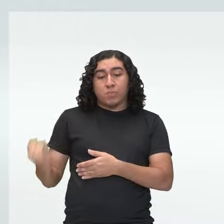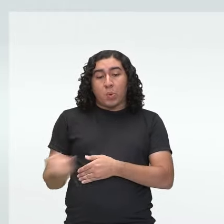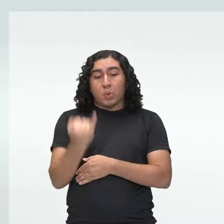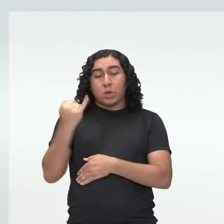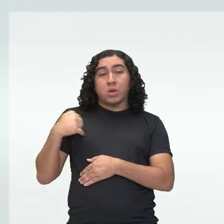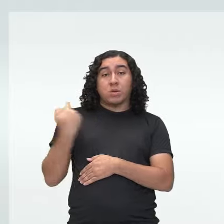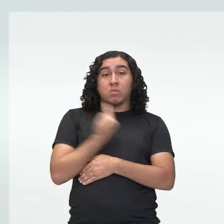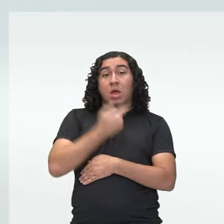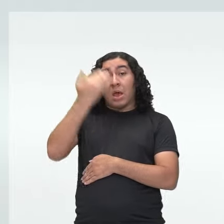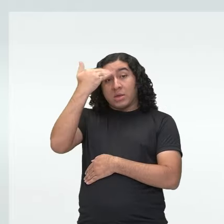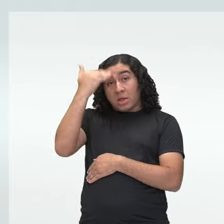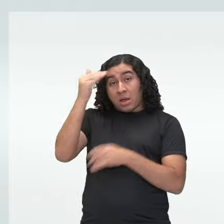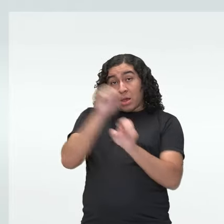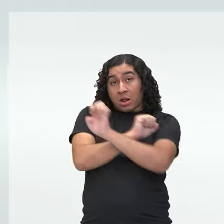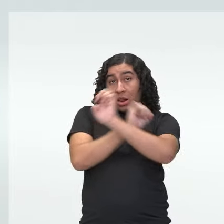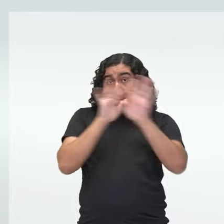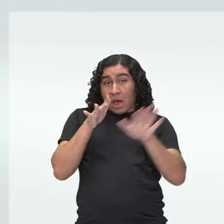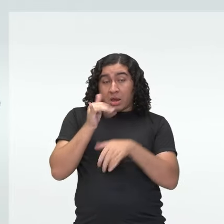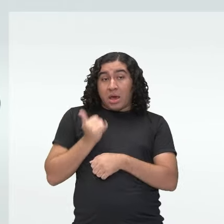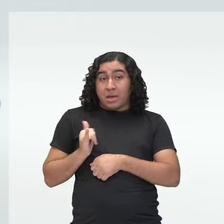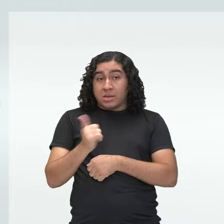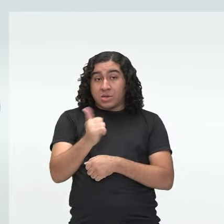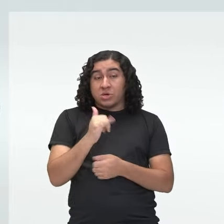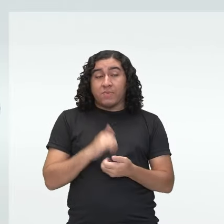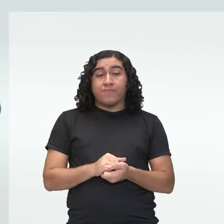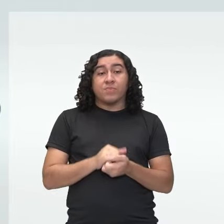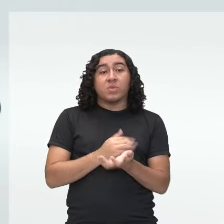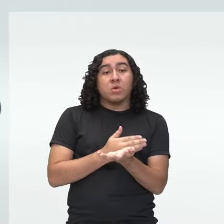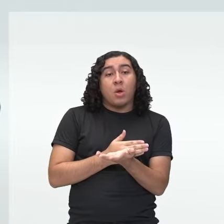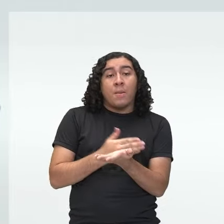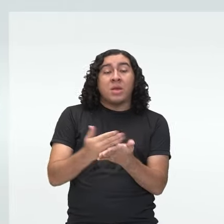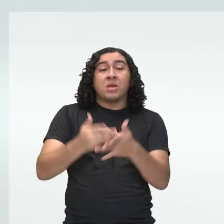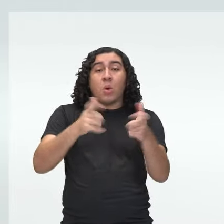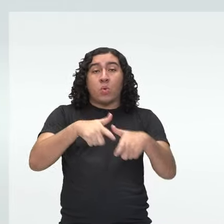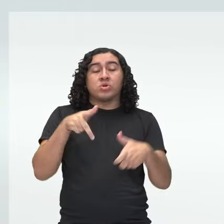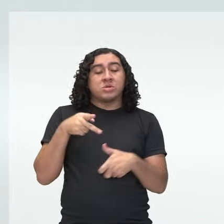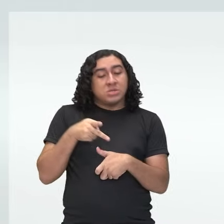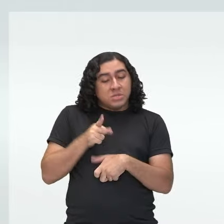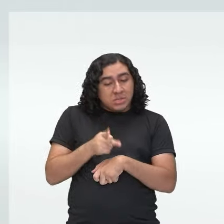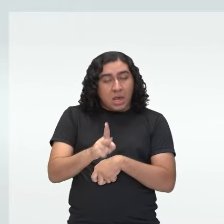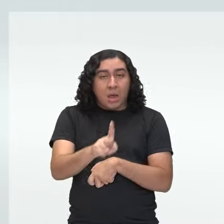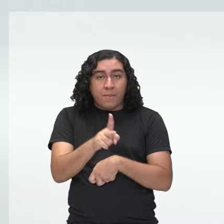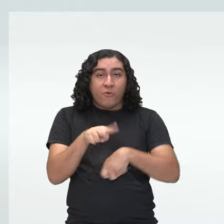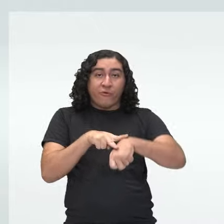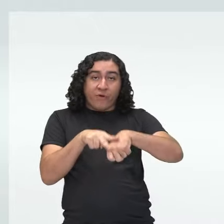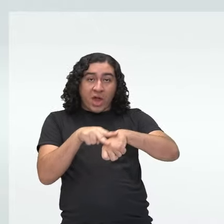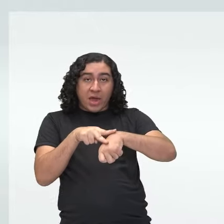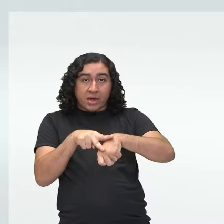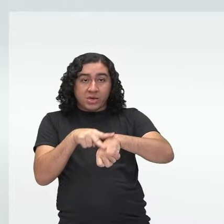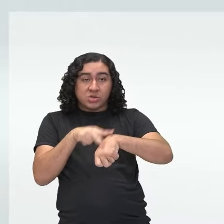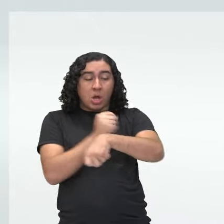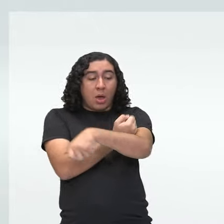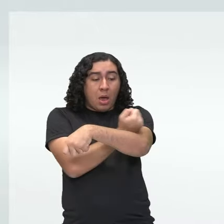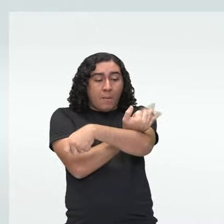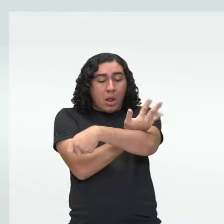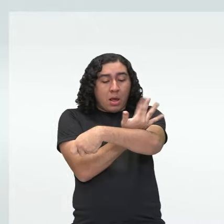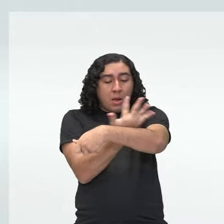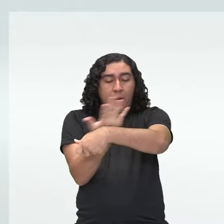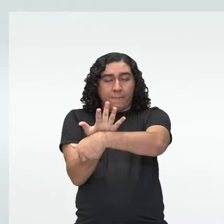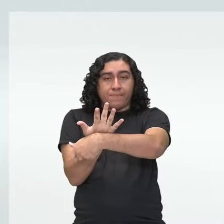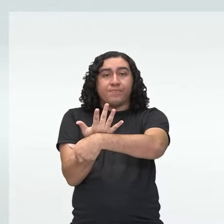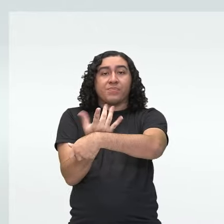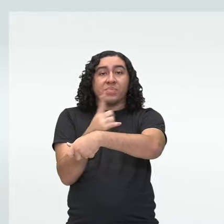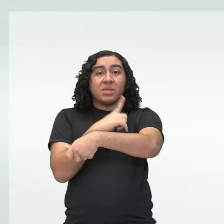gente entender esse fluxo de energia. O fluxo vai começar sempre aqui, ó, pelo produtor, onde ele vai realizar a